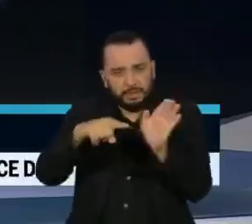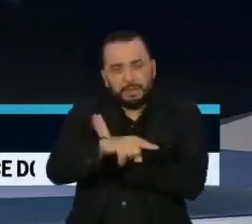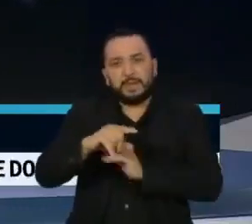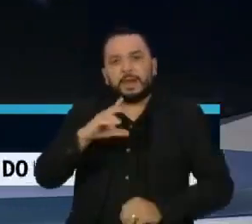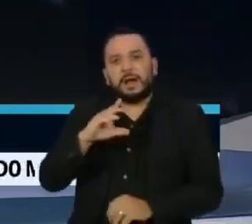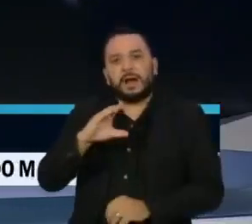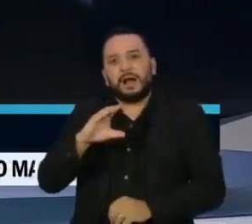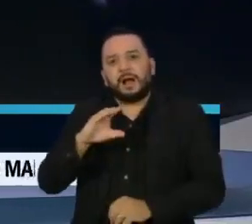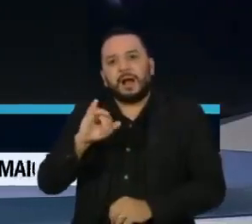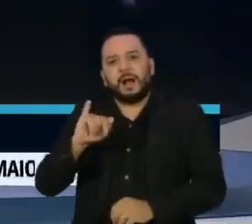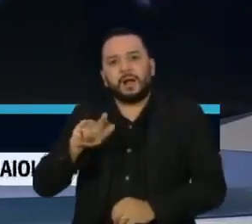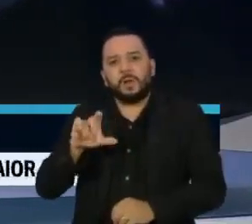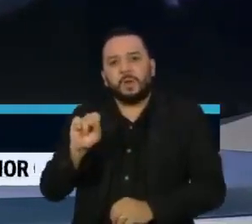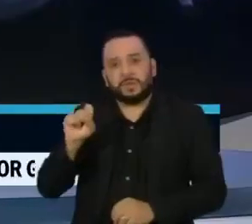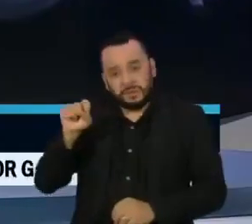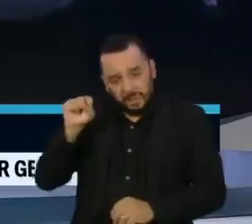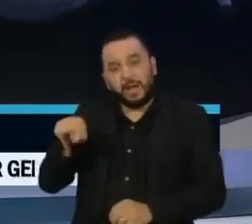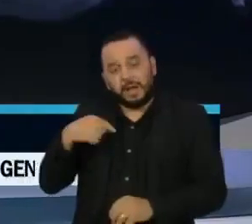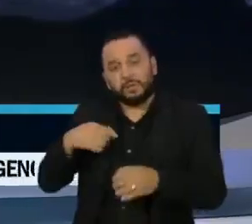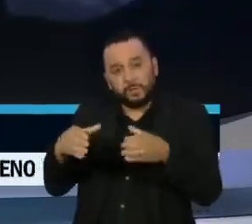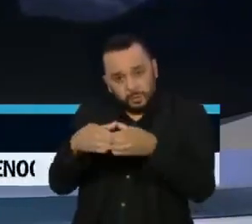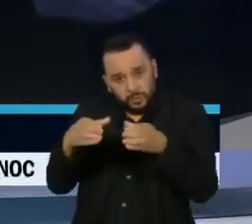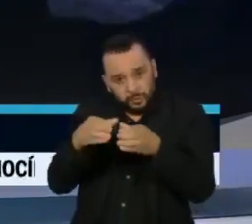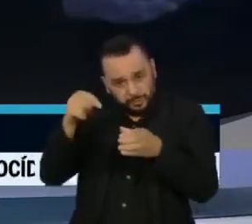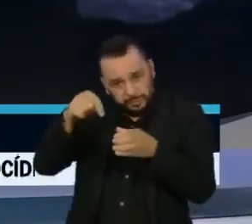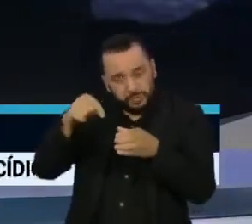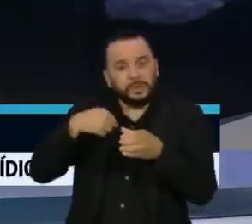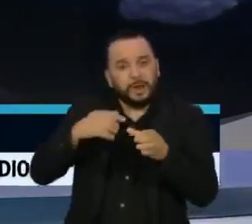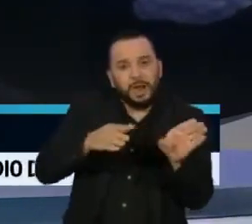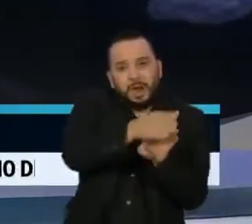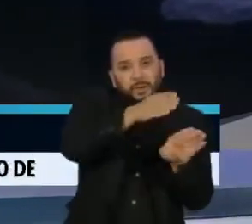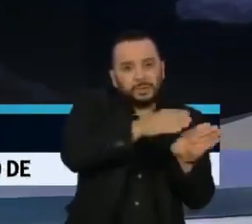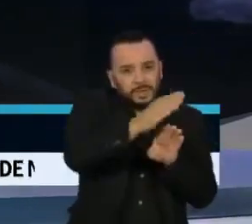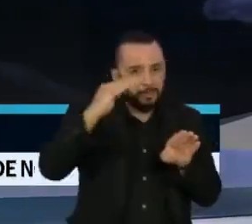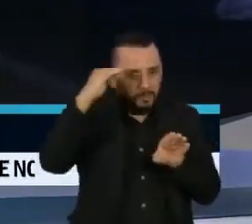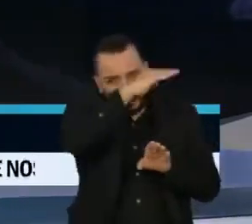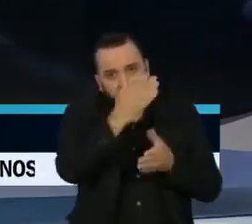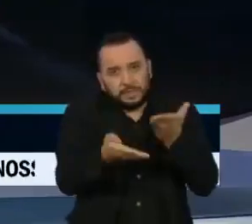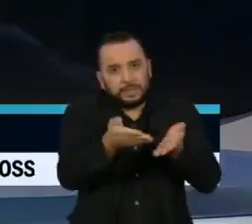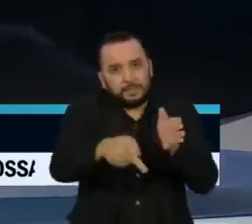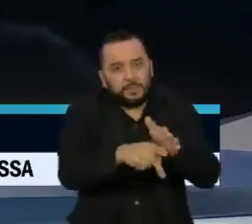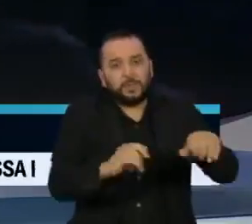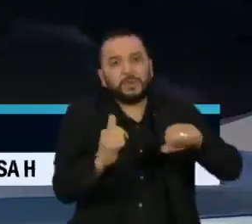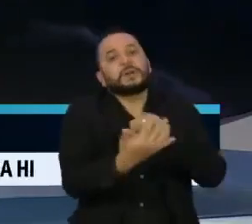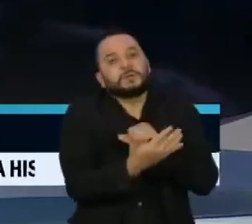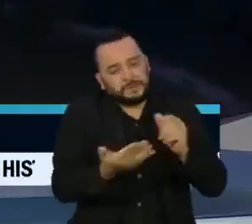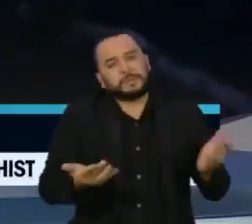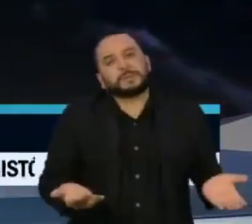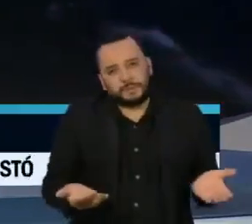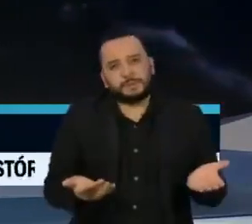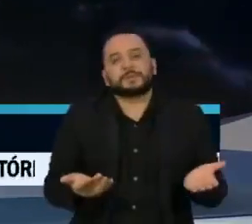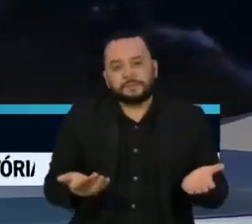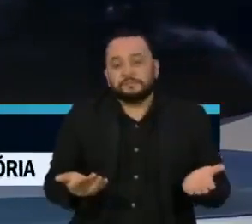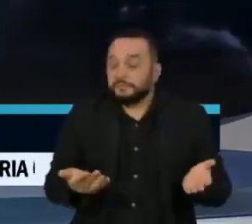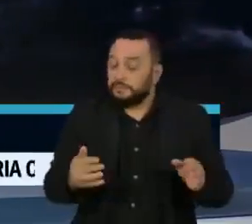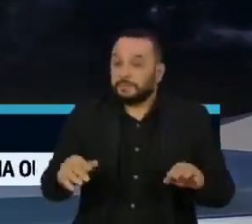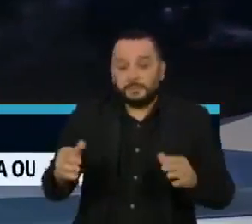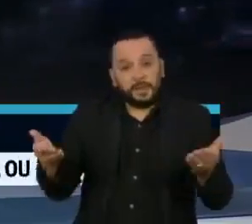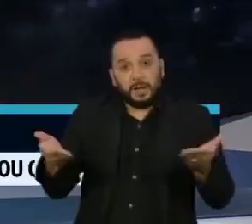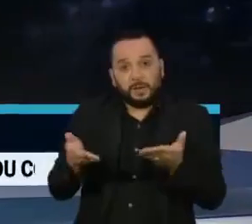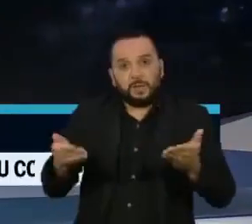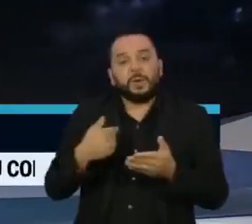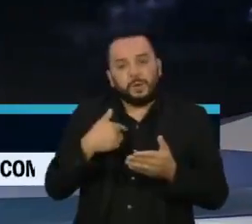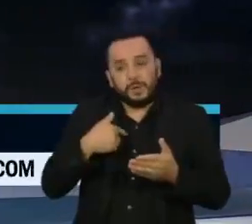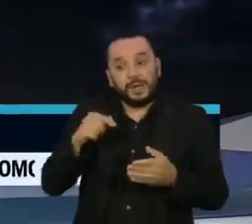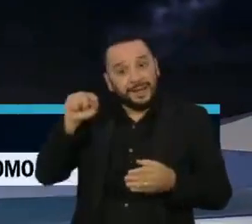Wieser, apontado como integrante do suposto gabinete paralelo de aconselhamento ao presidente Jair Bolsonaro. E com autorização